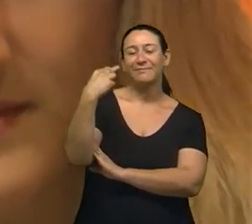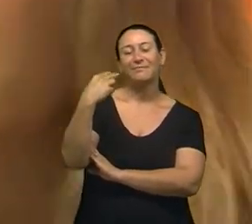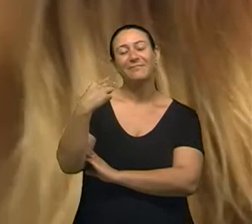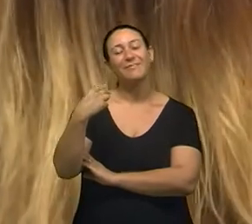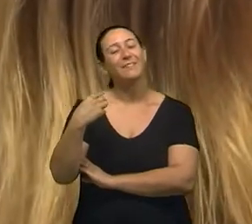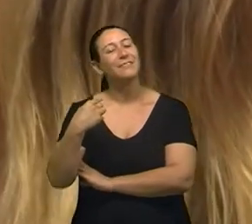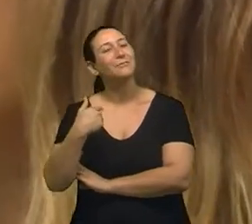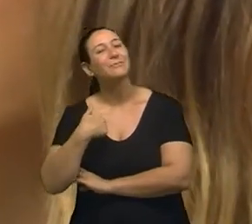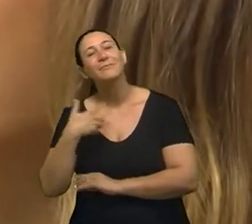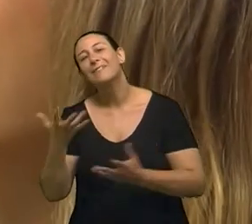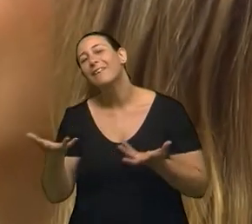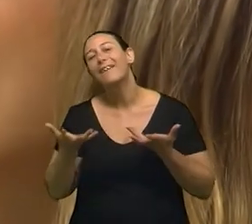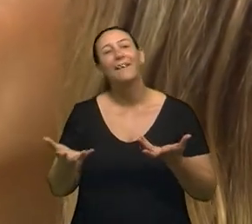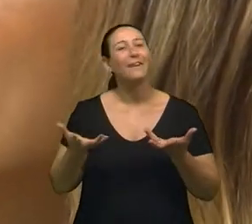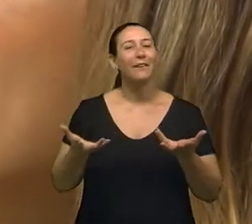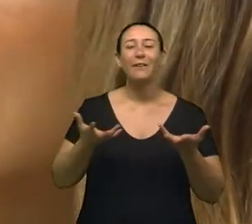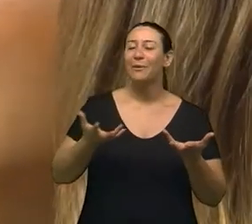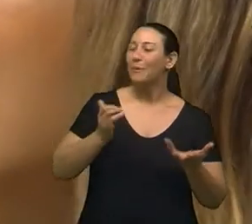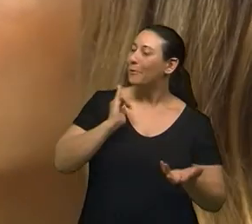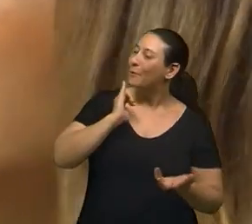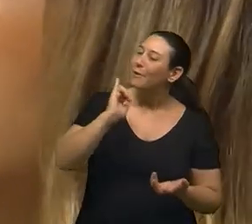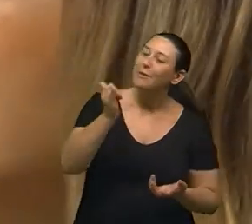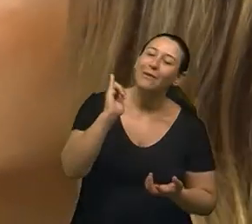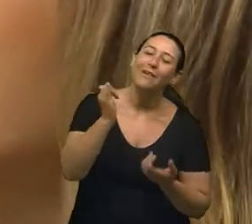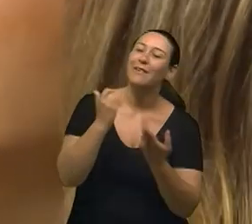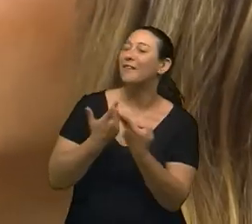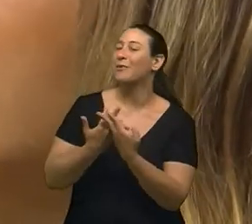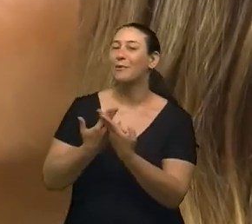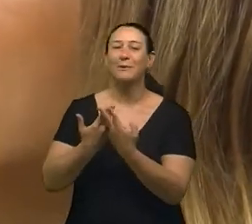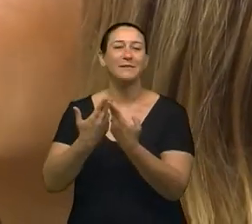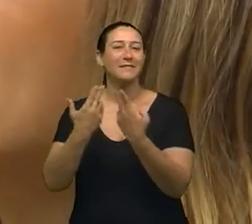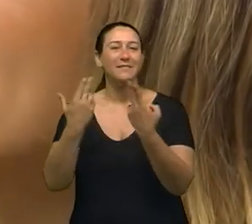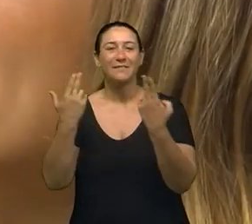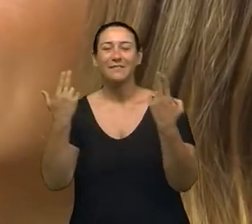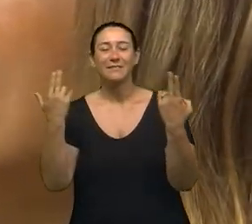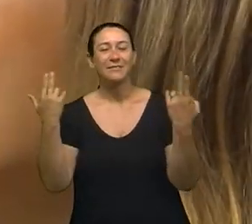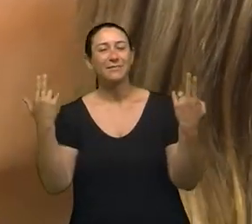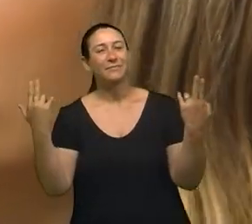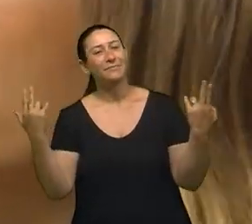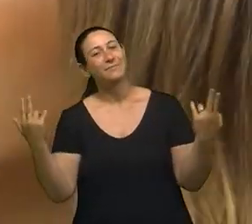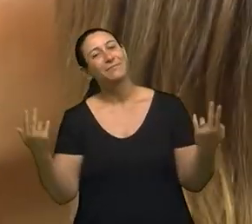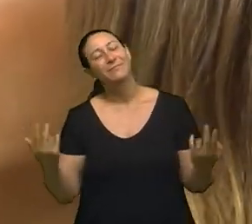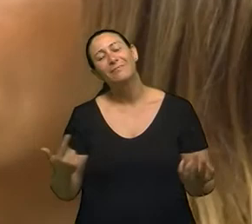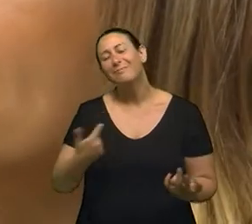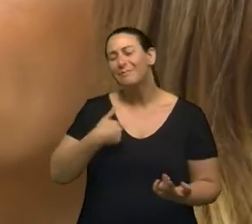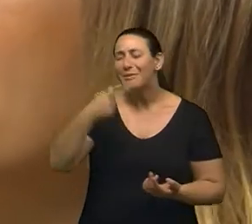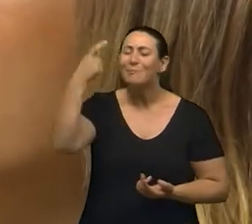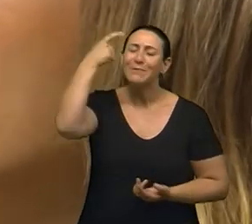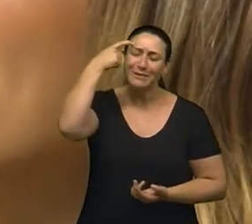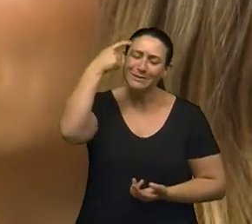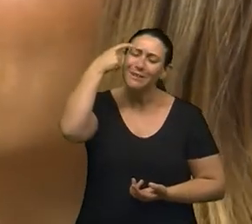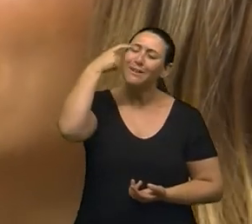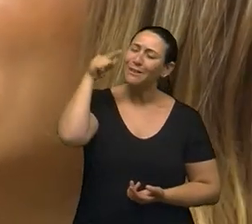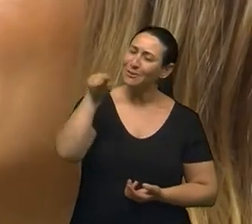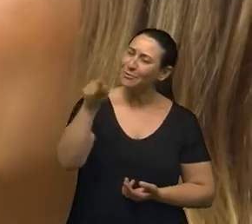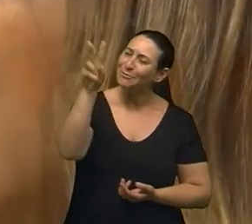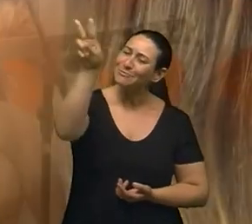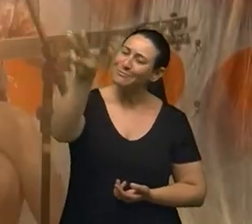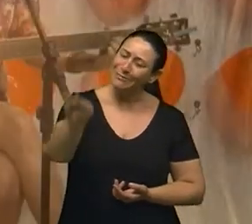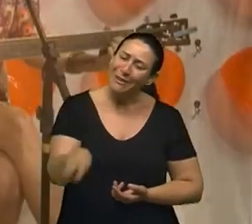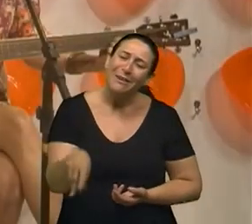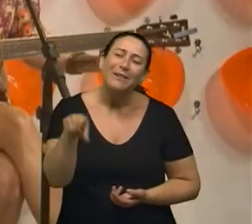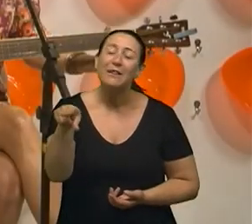Quero contar Uma coisa Vivo pensando em ti